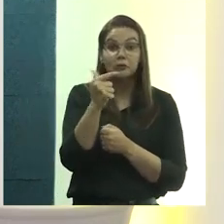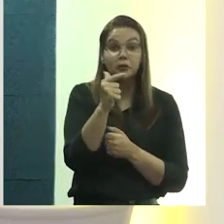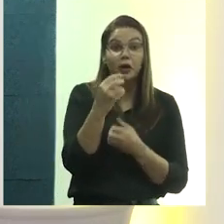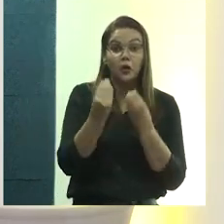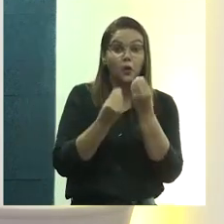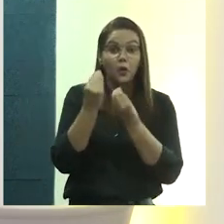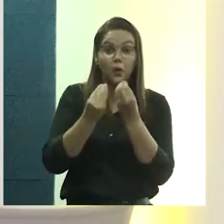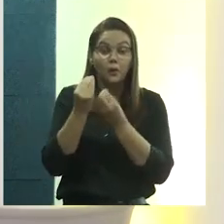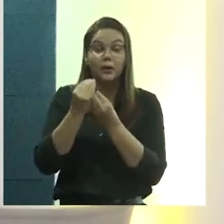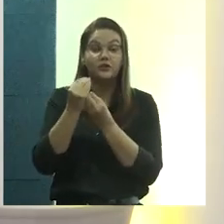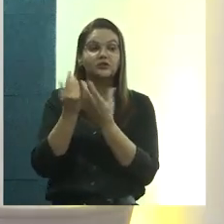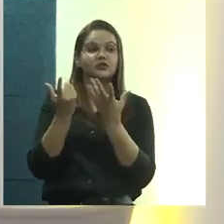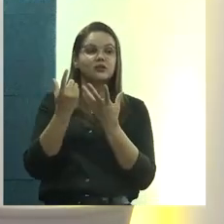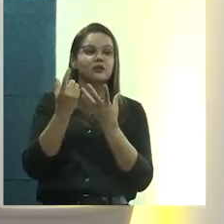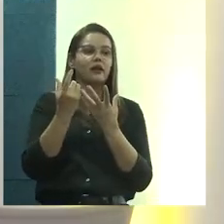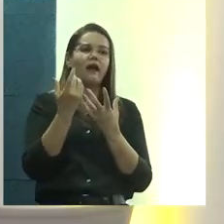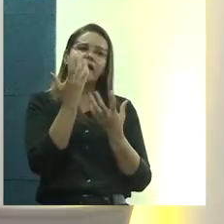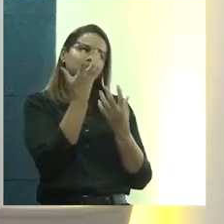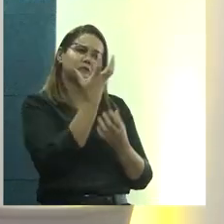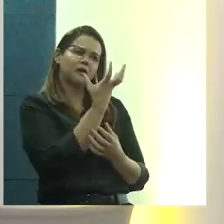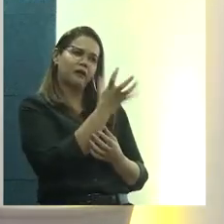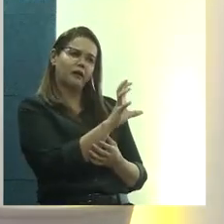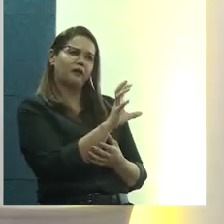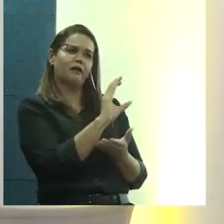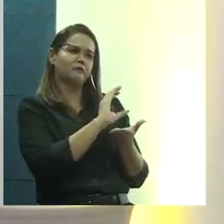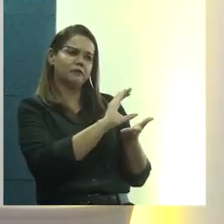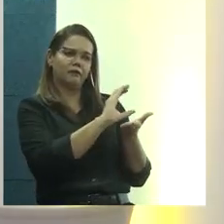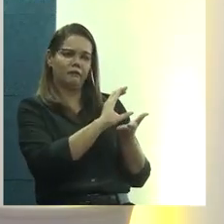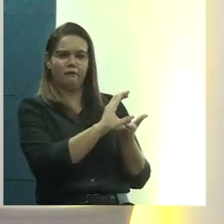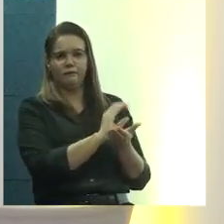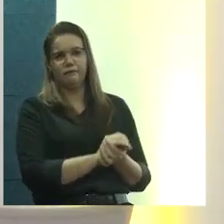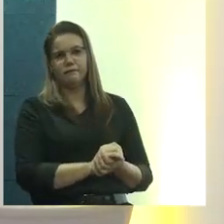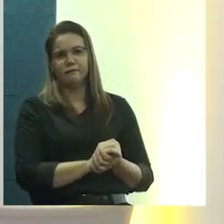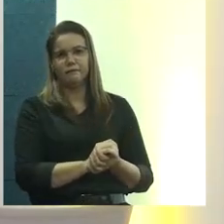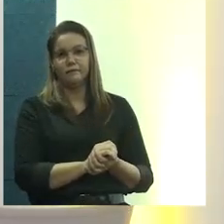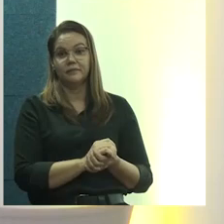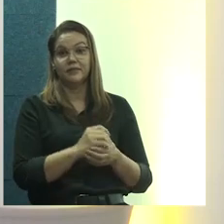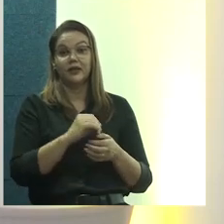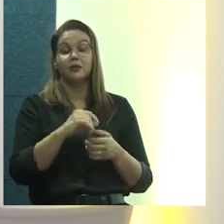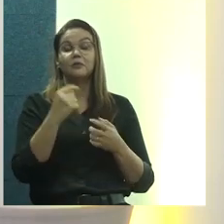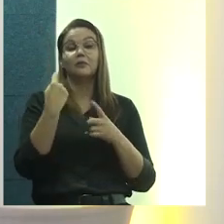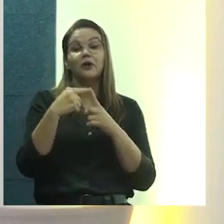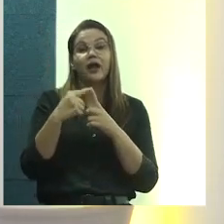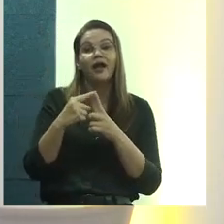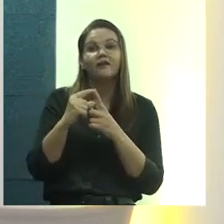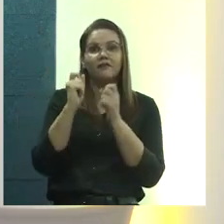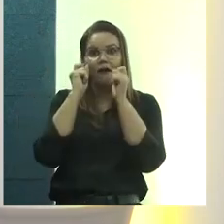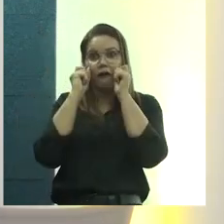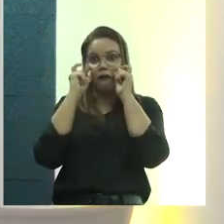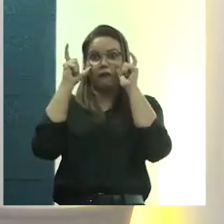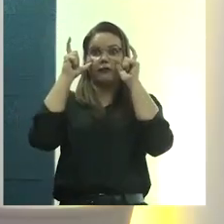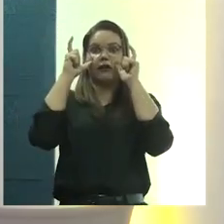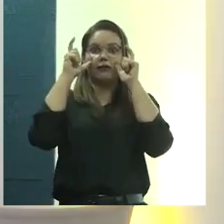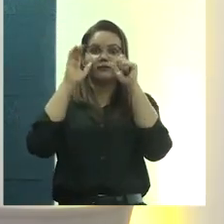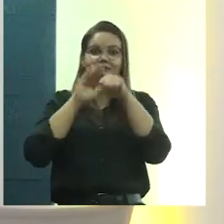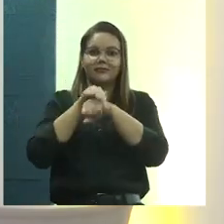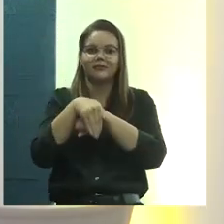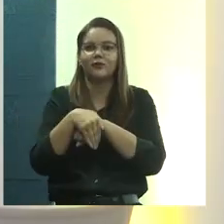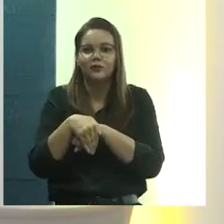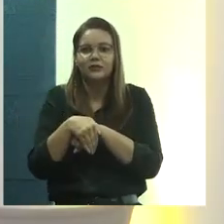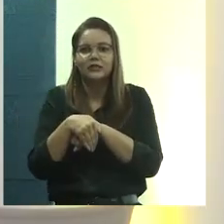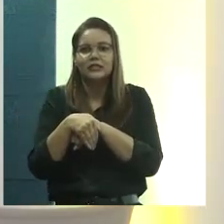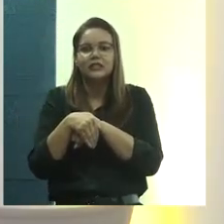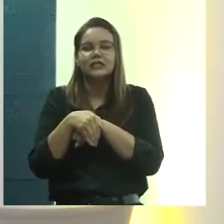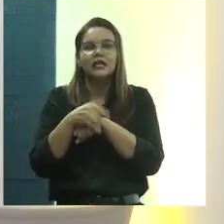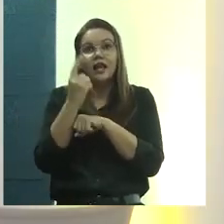muito como a gente estar negando alguma verba. Aí a gente não dorme a noite inteira, acorda no dia